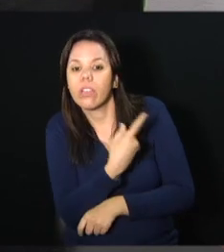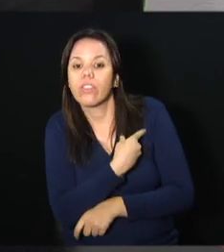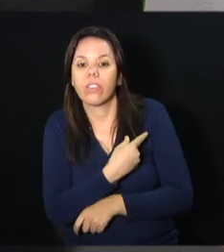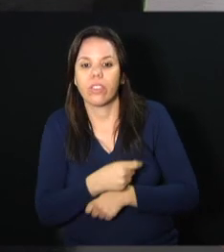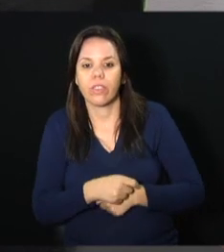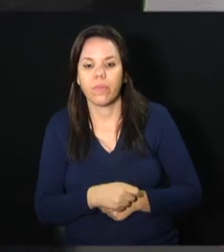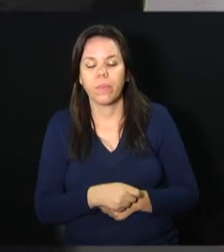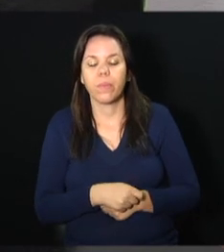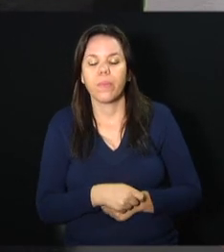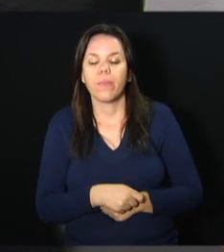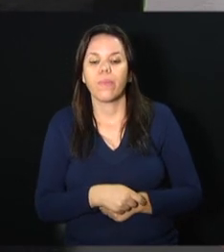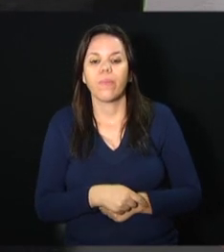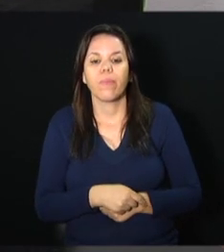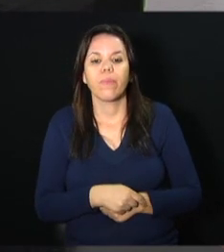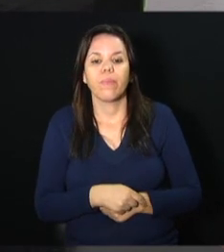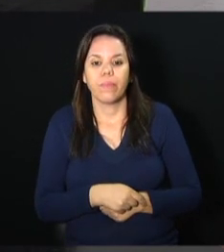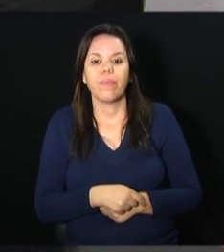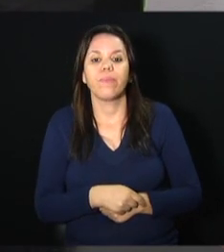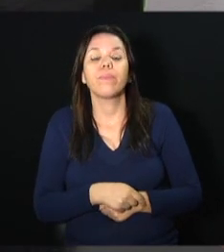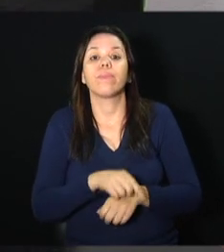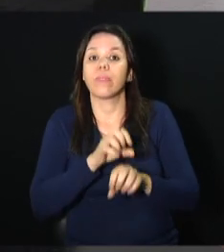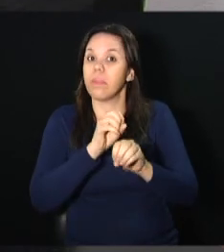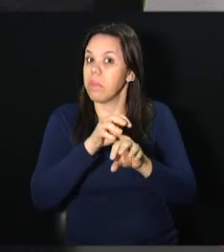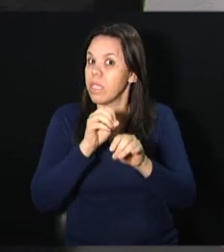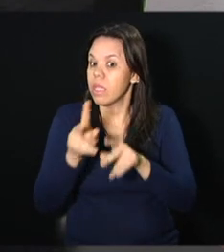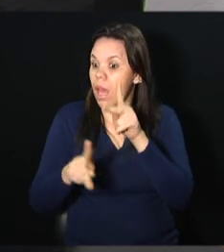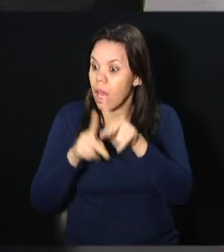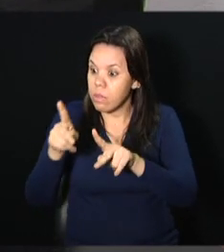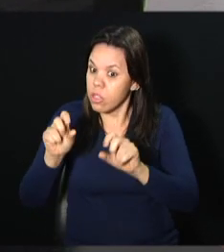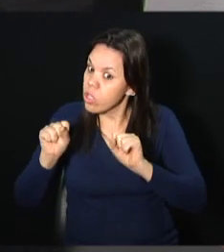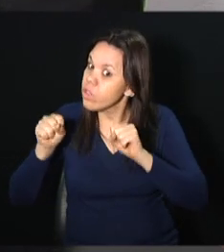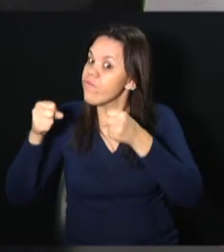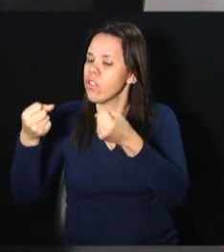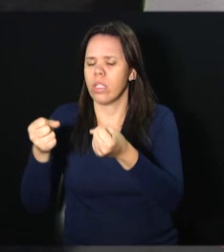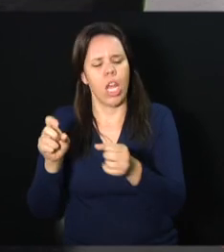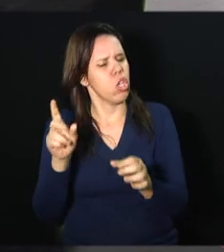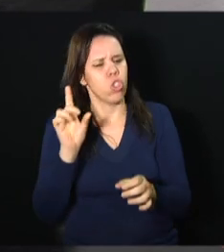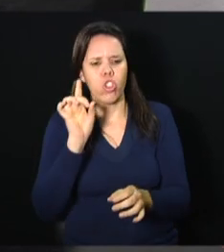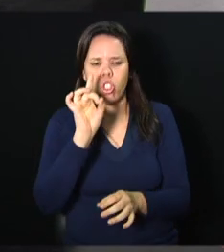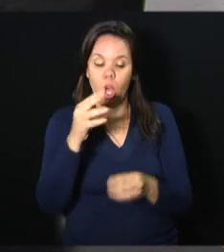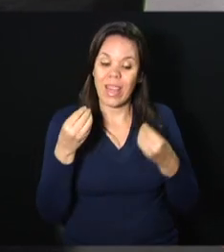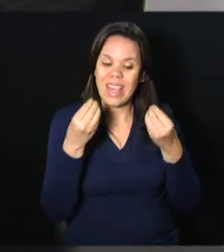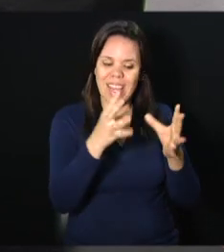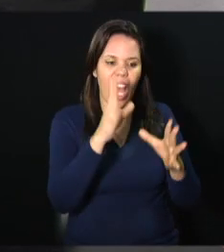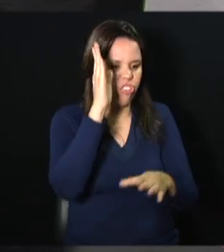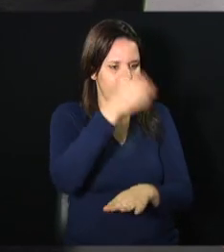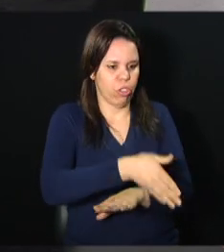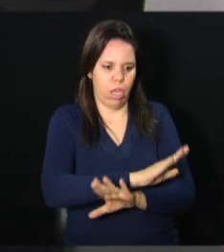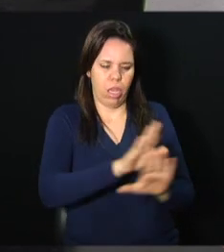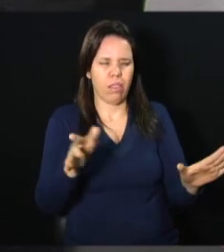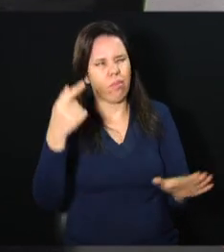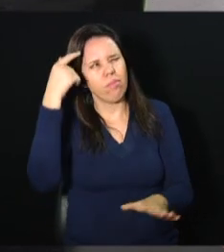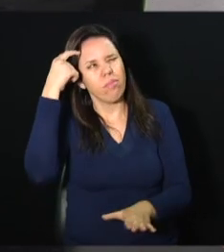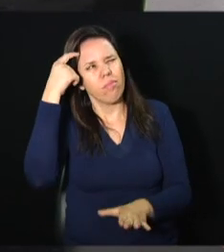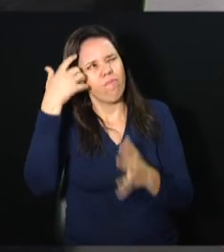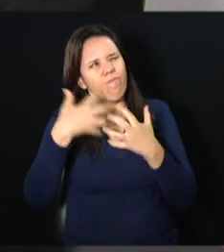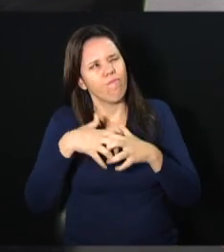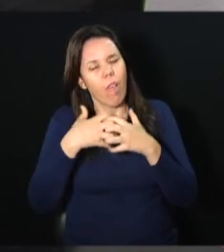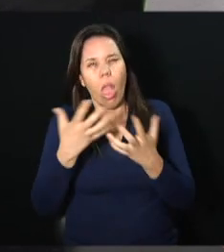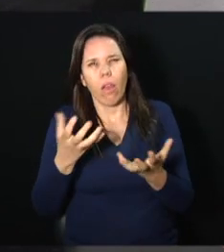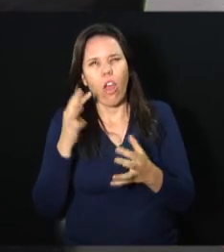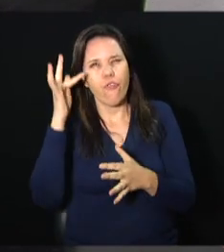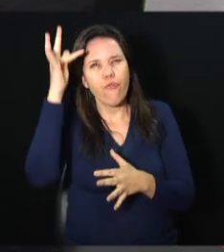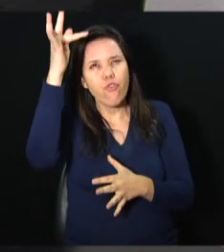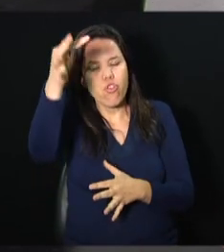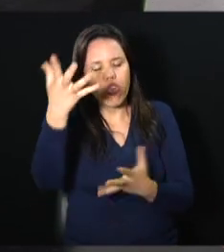ensinar a pescar e não dar o peixe. Aquilo ficou na minha cabeça. Um dia eu quero ser empresário